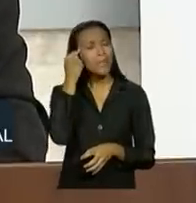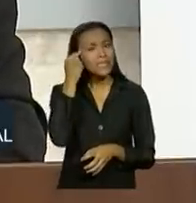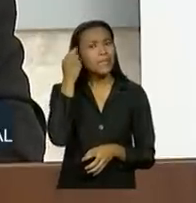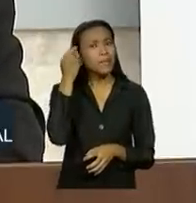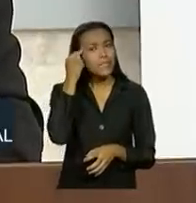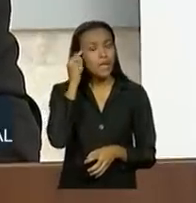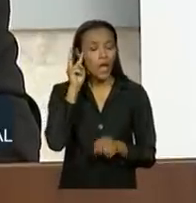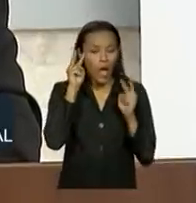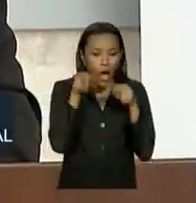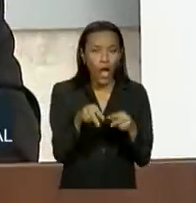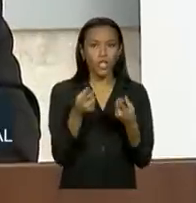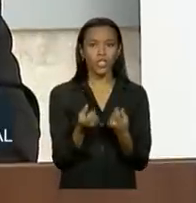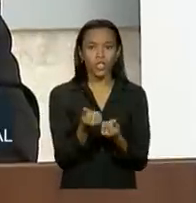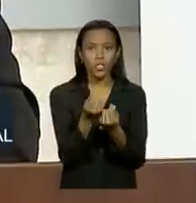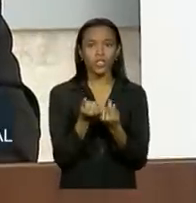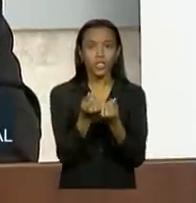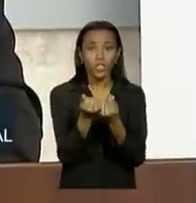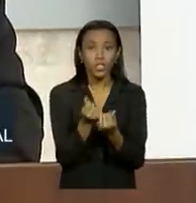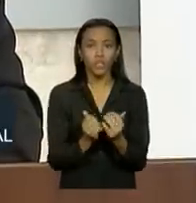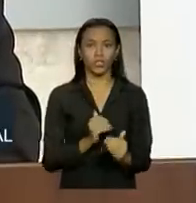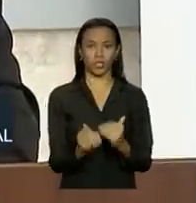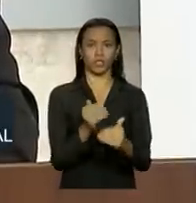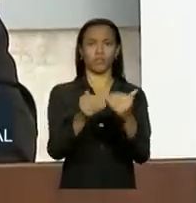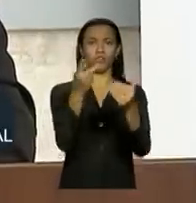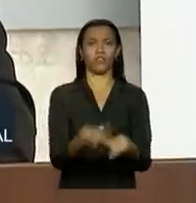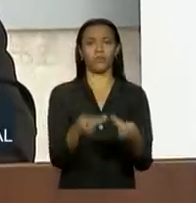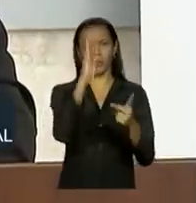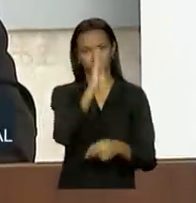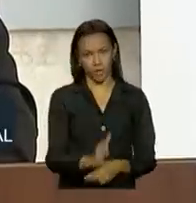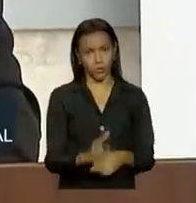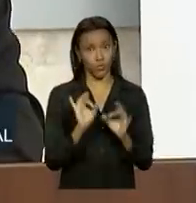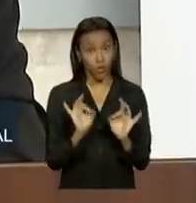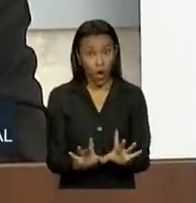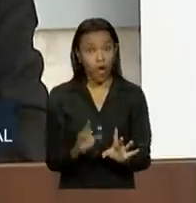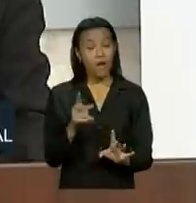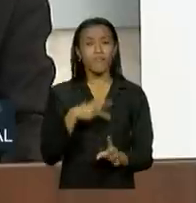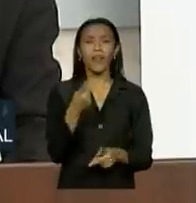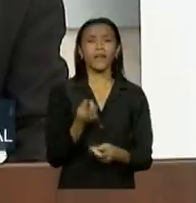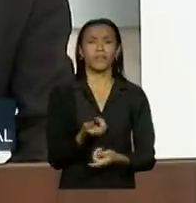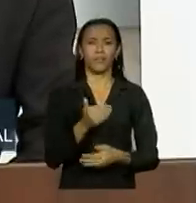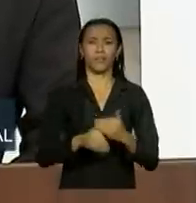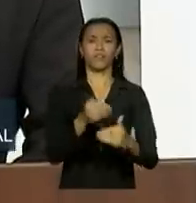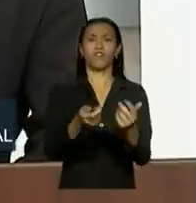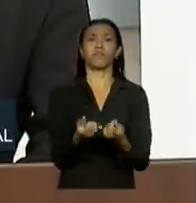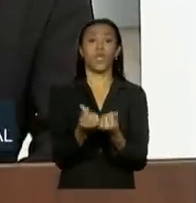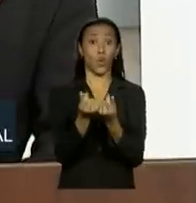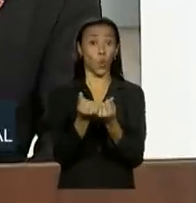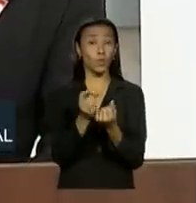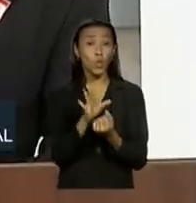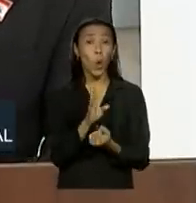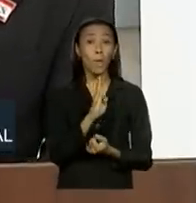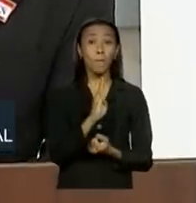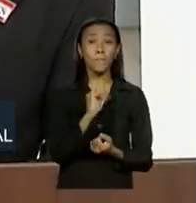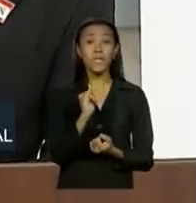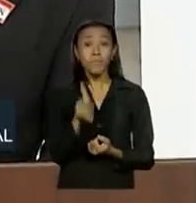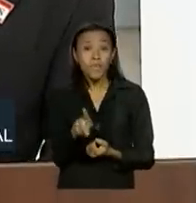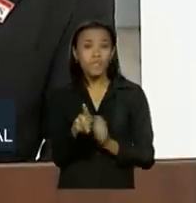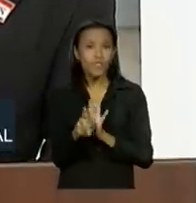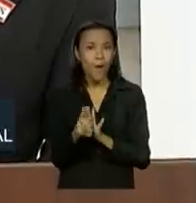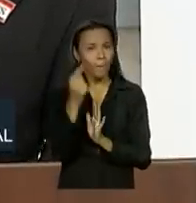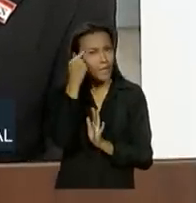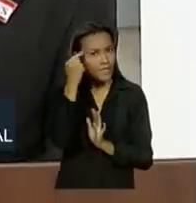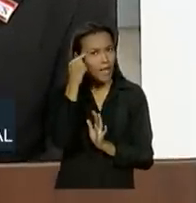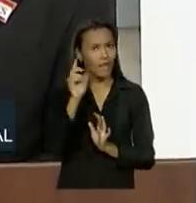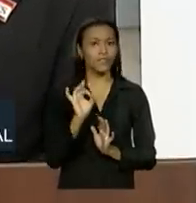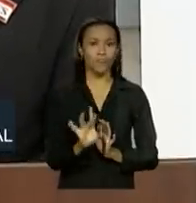econômico do desenvolvimento. Portanto, falar em crescimento econômico não é só falar em crescimento do PIB, é também falar